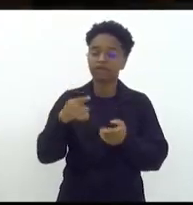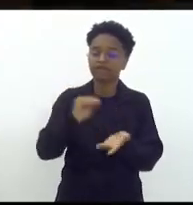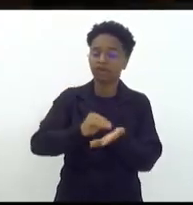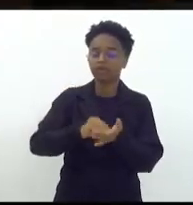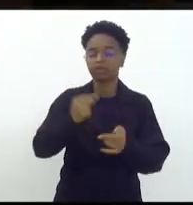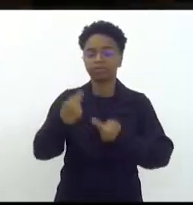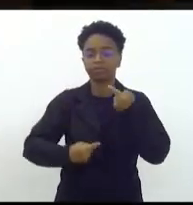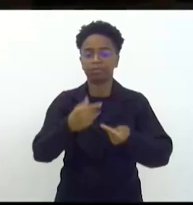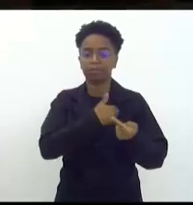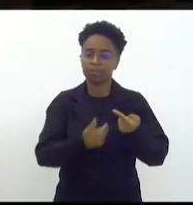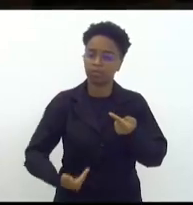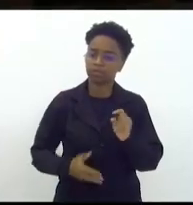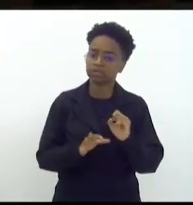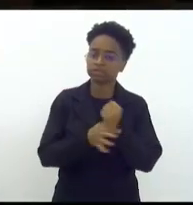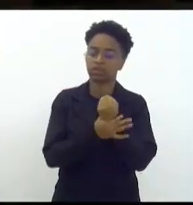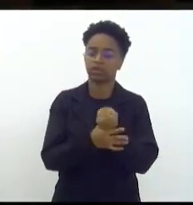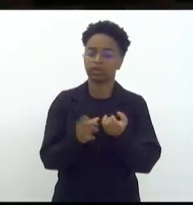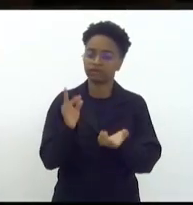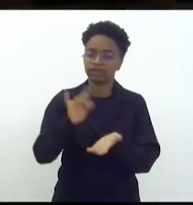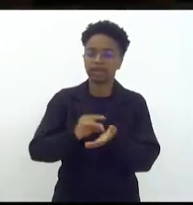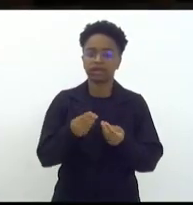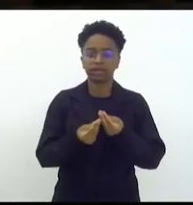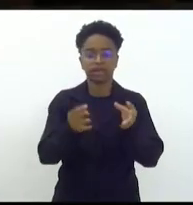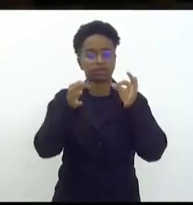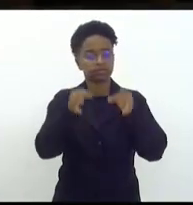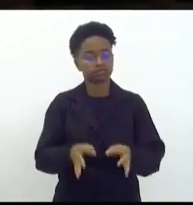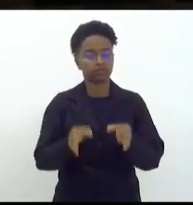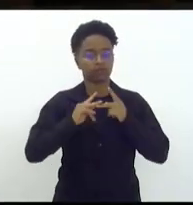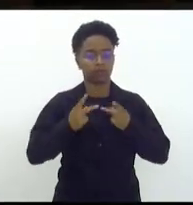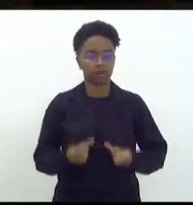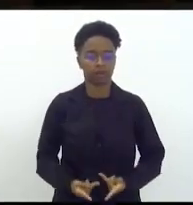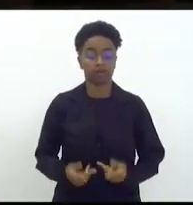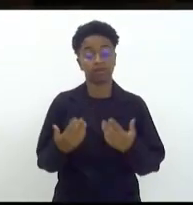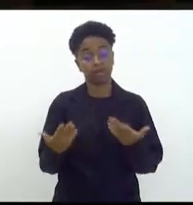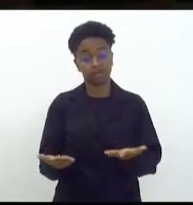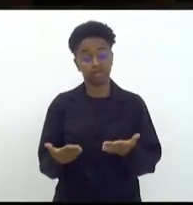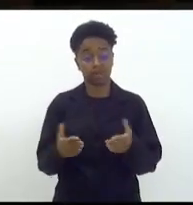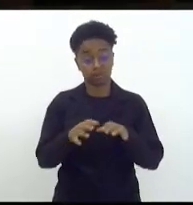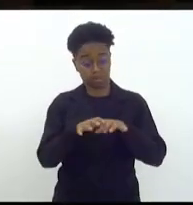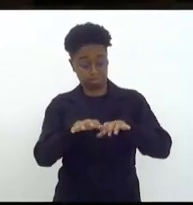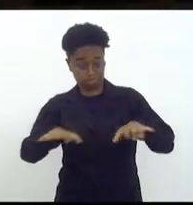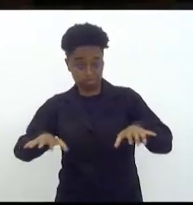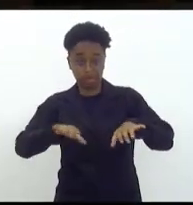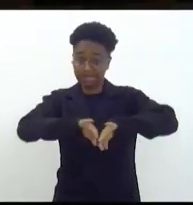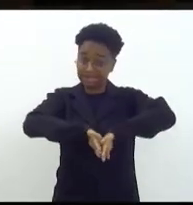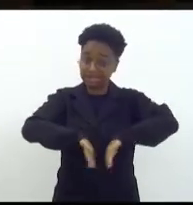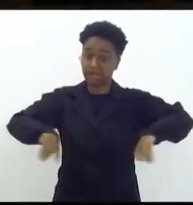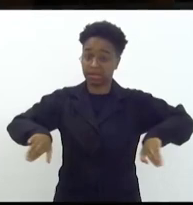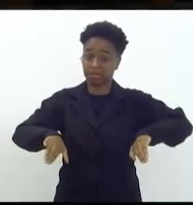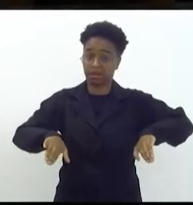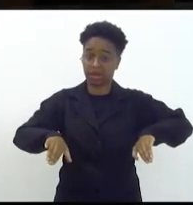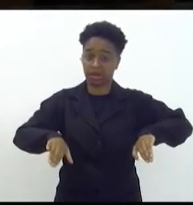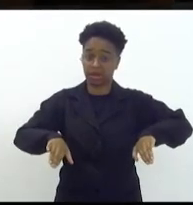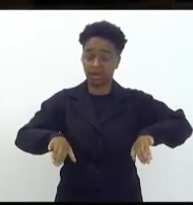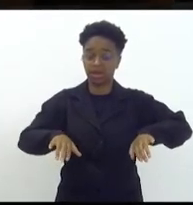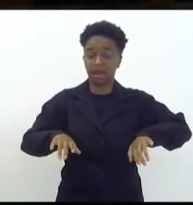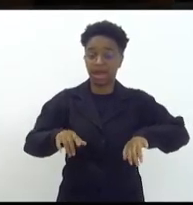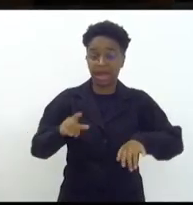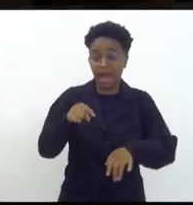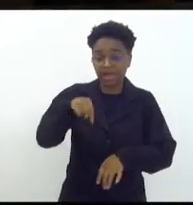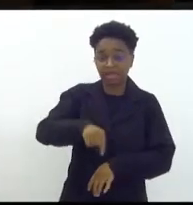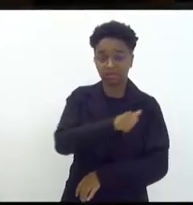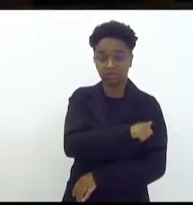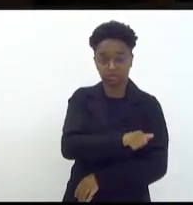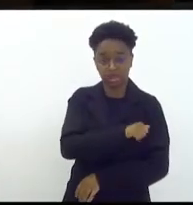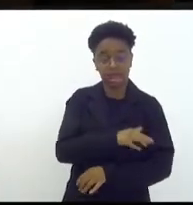de segurança que garanta a dignidade humana e aí o apartheid carioca racial e social